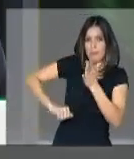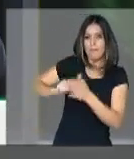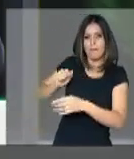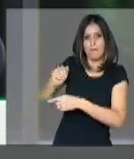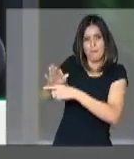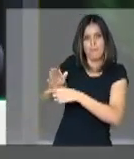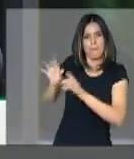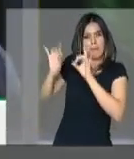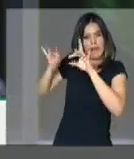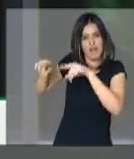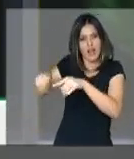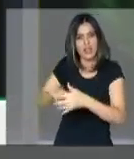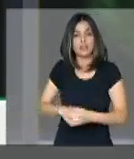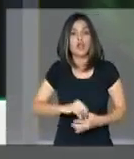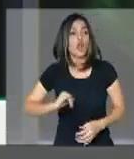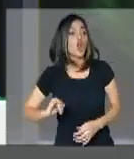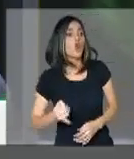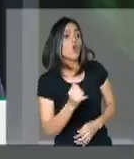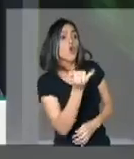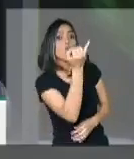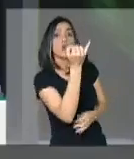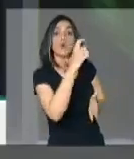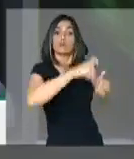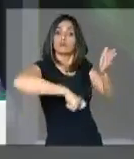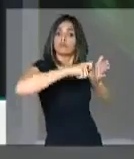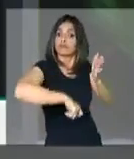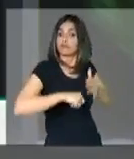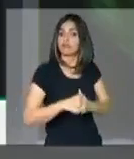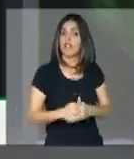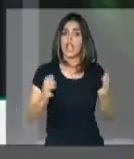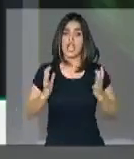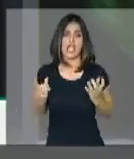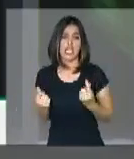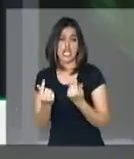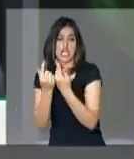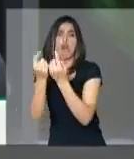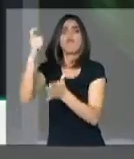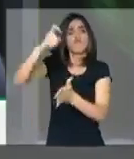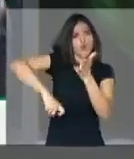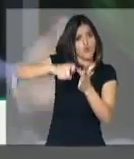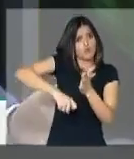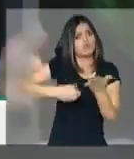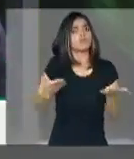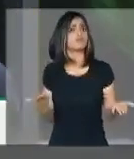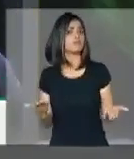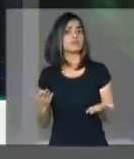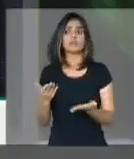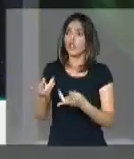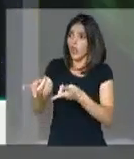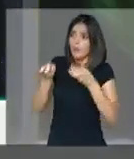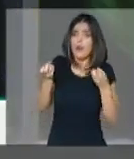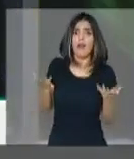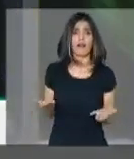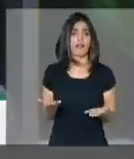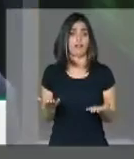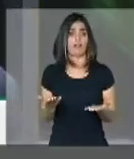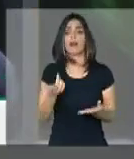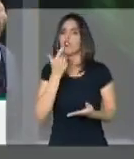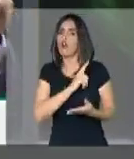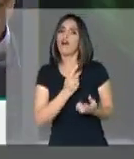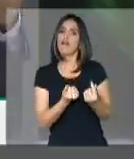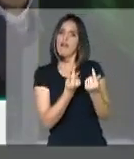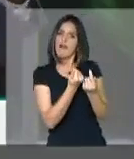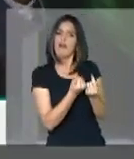Vamos falar de taxação dos lucros? Vamos falar de taxação das grandes fortunas? Vamos garantir recurso para ter Previdência Social?